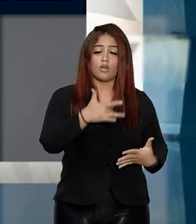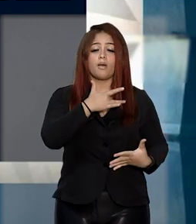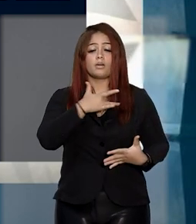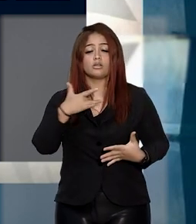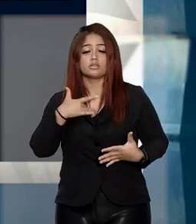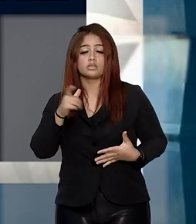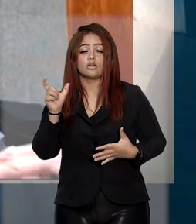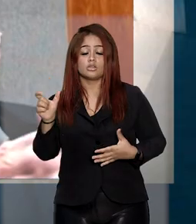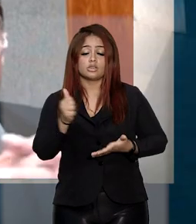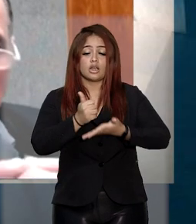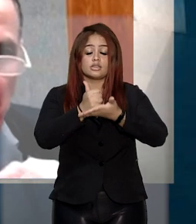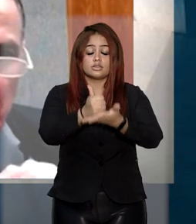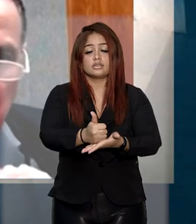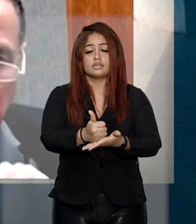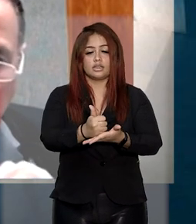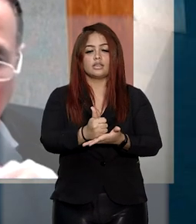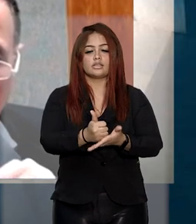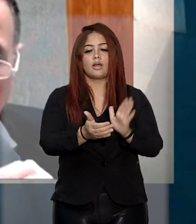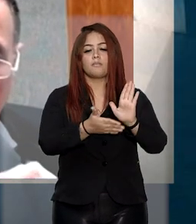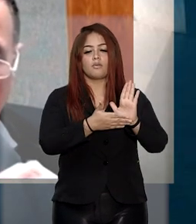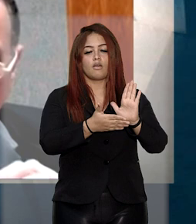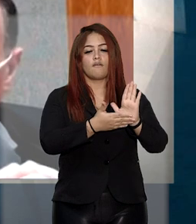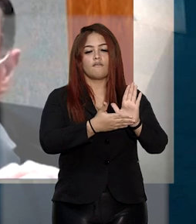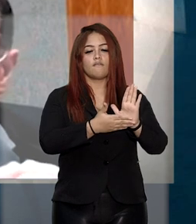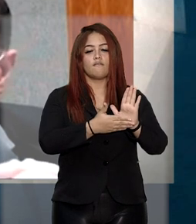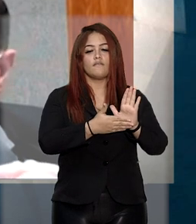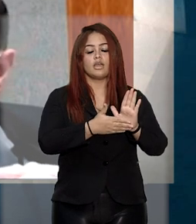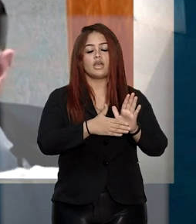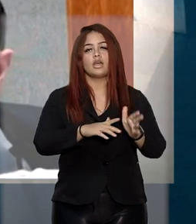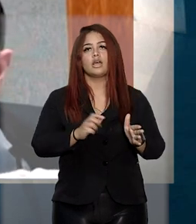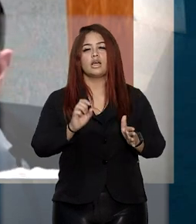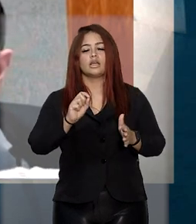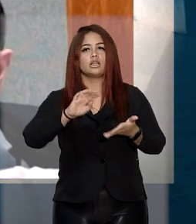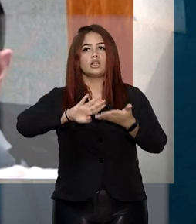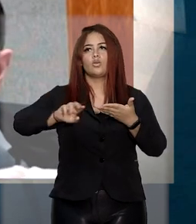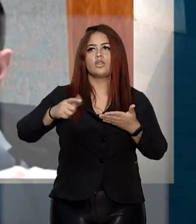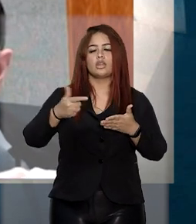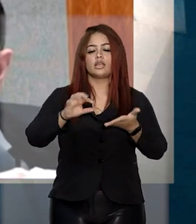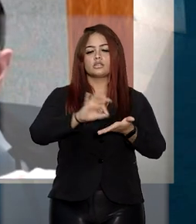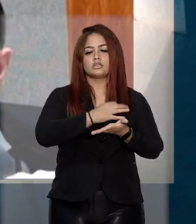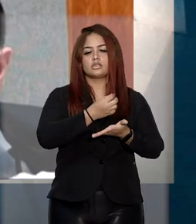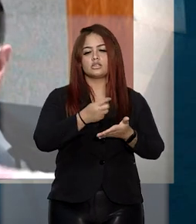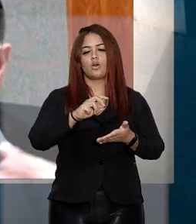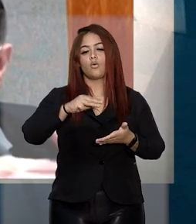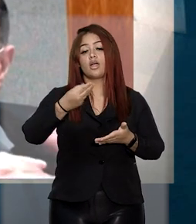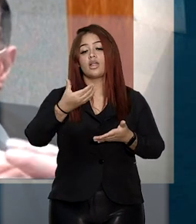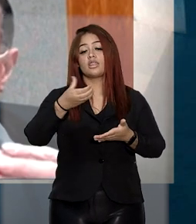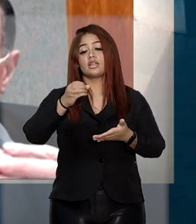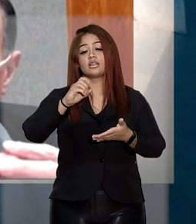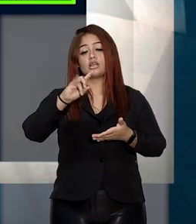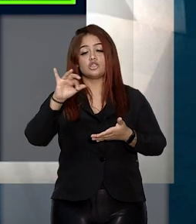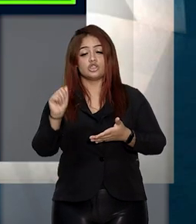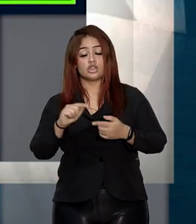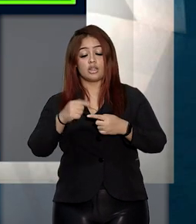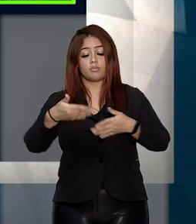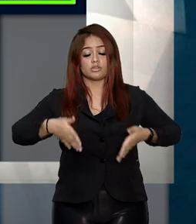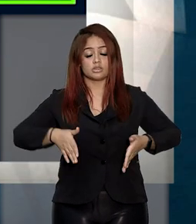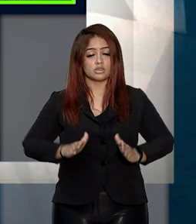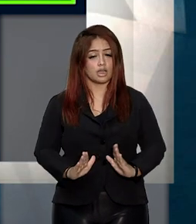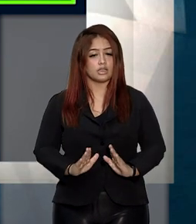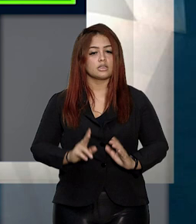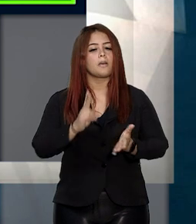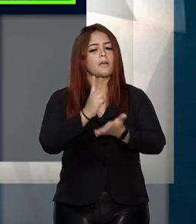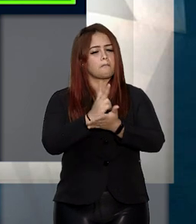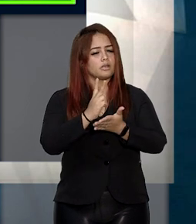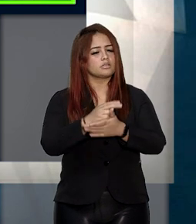assistência à saúde, prevê a cobertura sem inscrição apenas para os primeiros 30 dias após o nascimento, deve